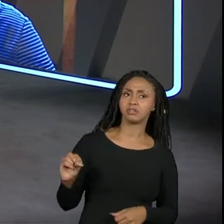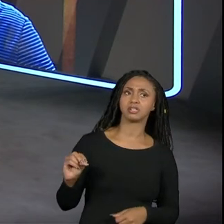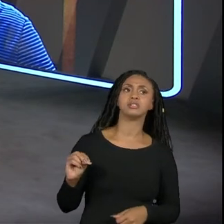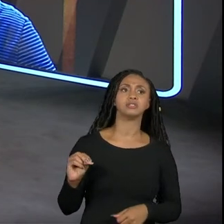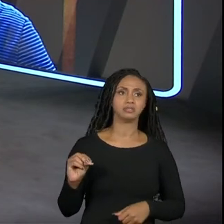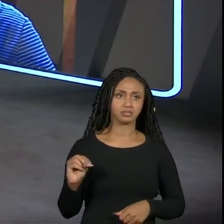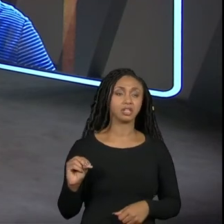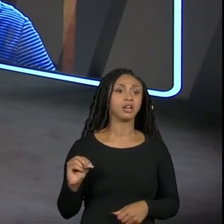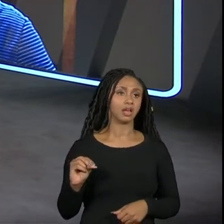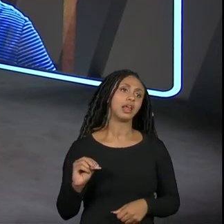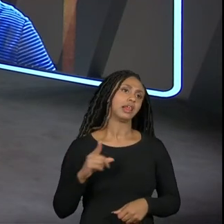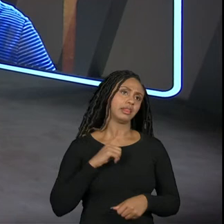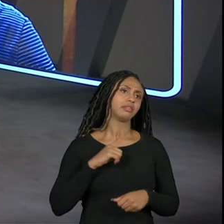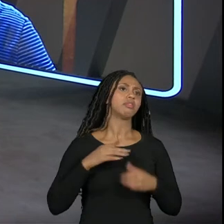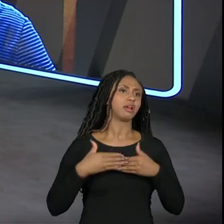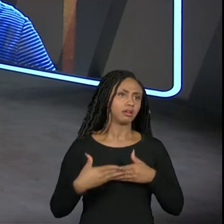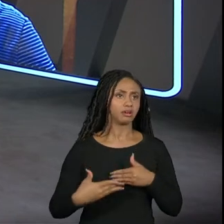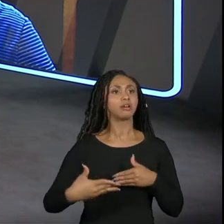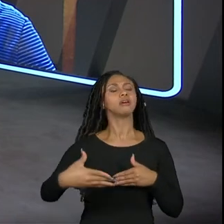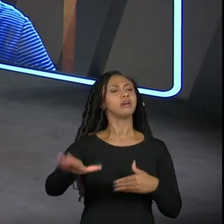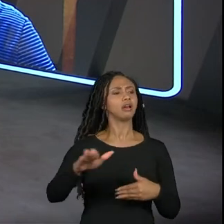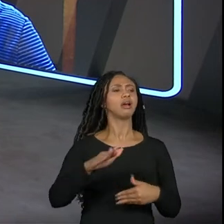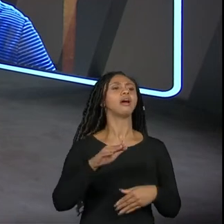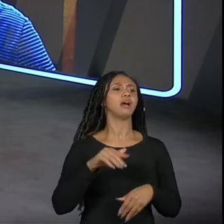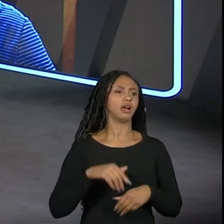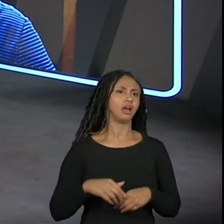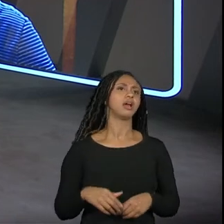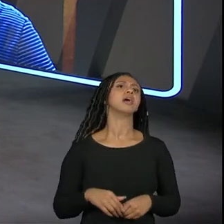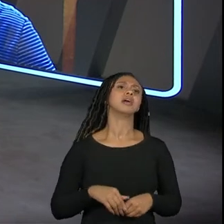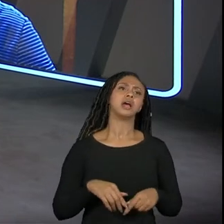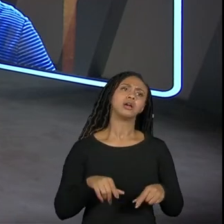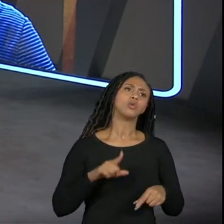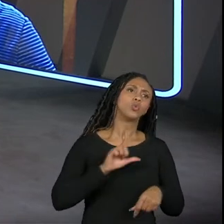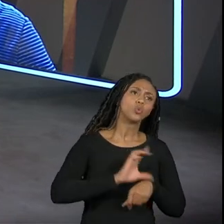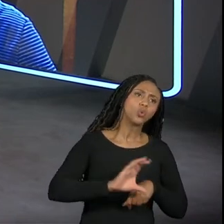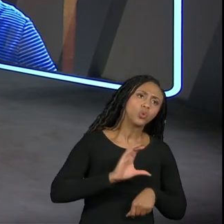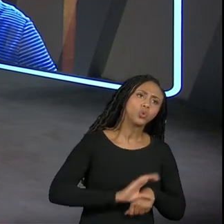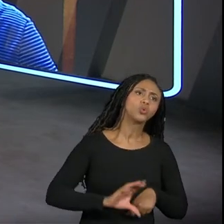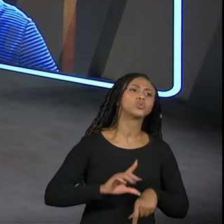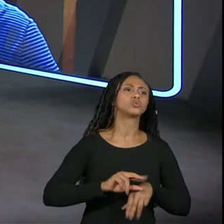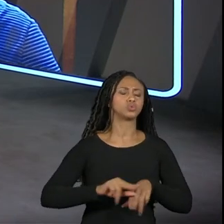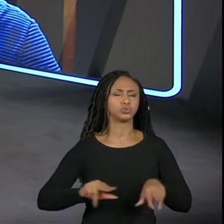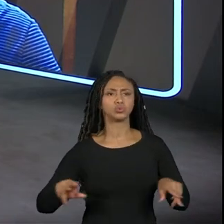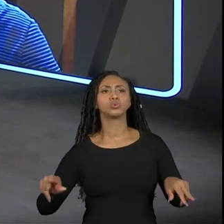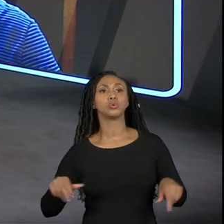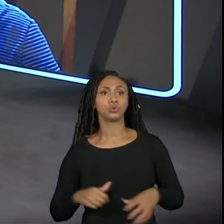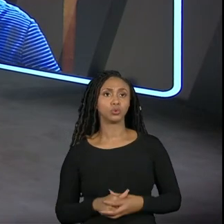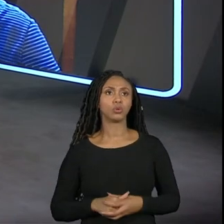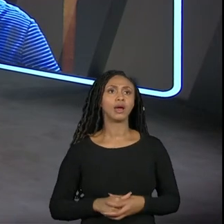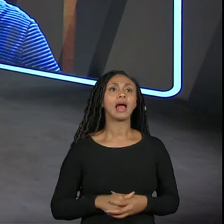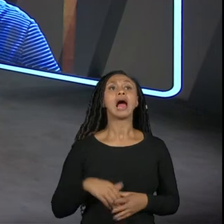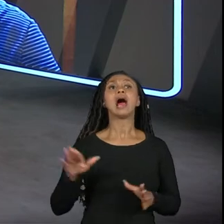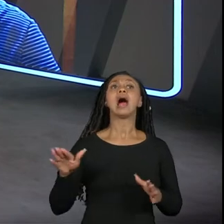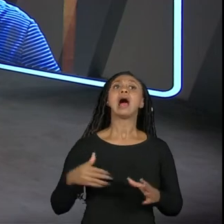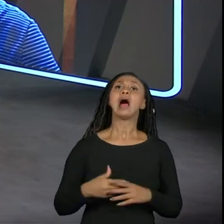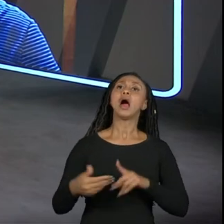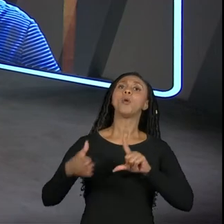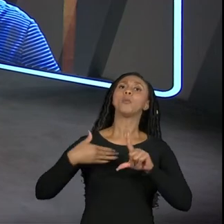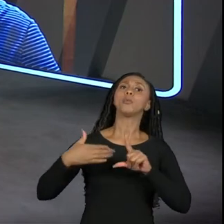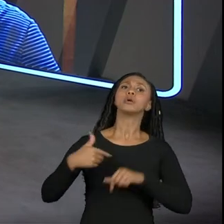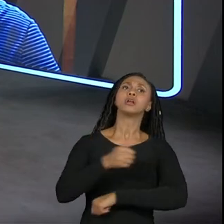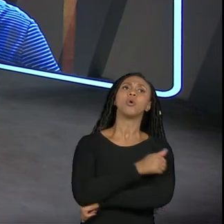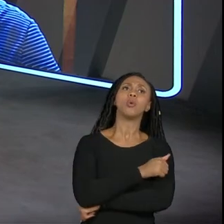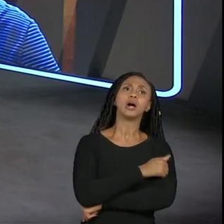fazer essas atividades falamos dos cursos né deixa eu ver acabou de acessar o portal do aluno o botão está